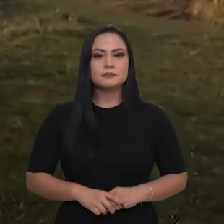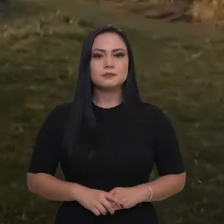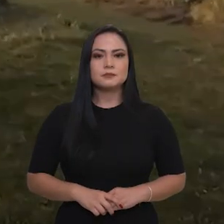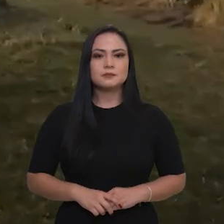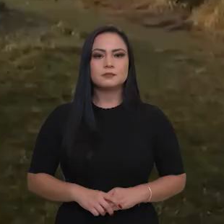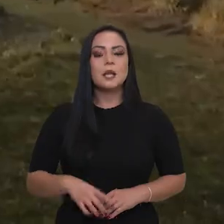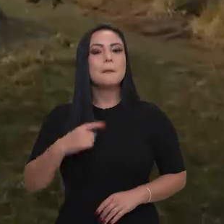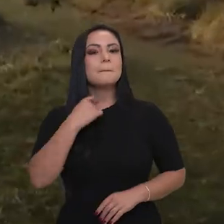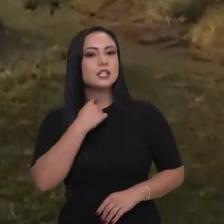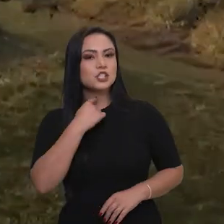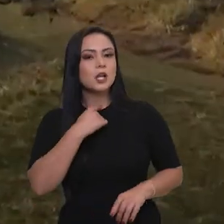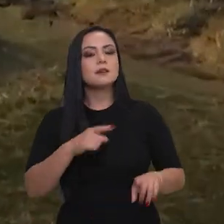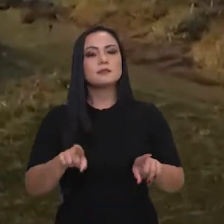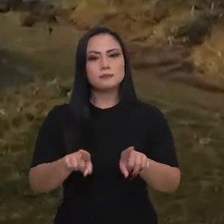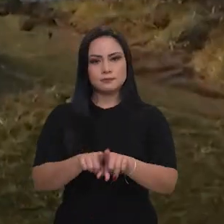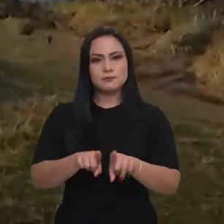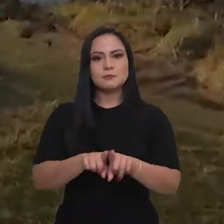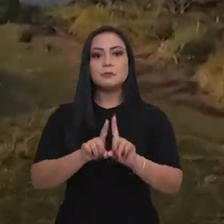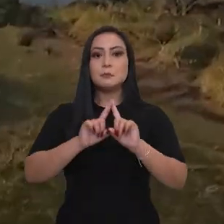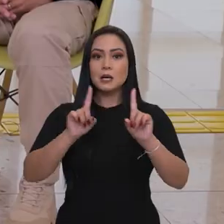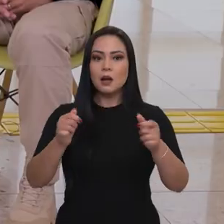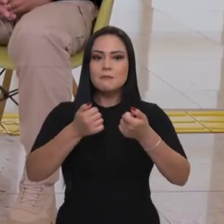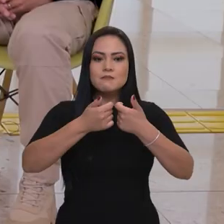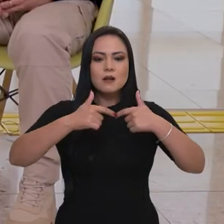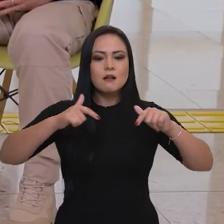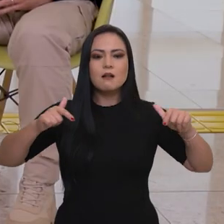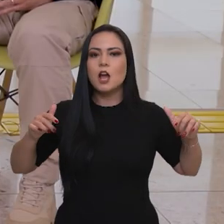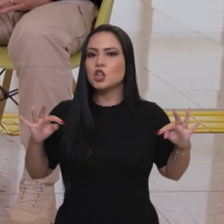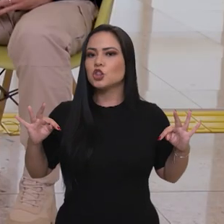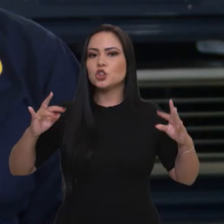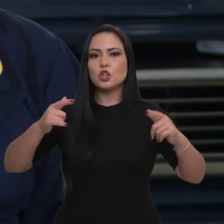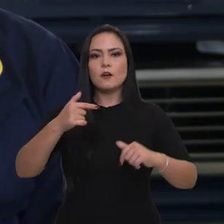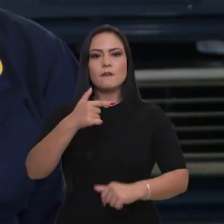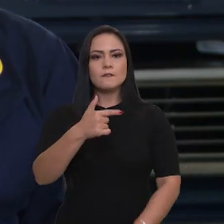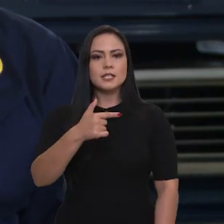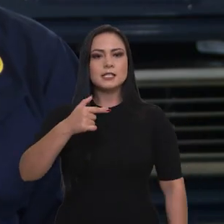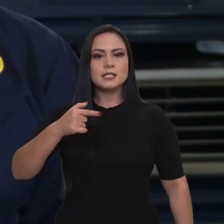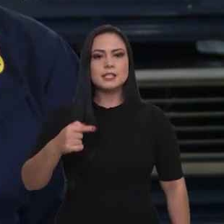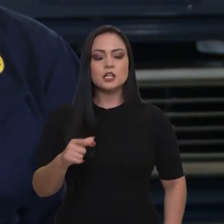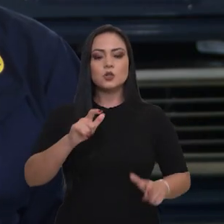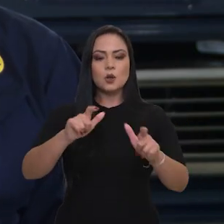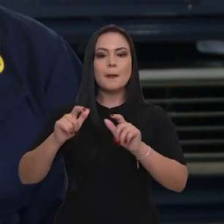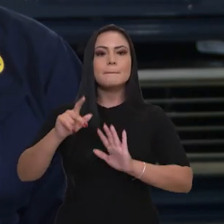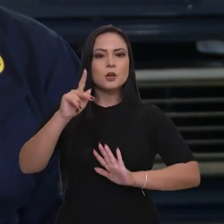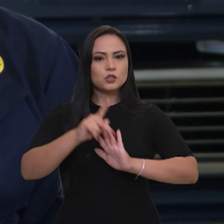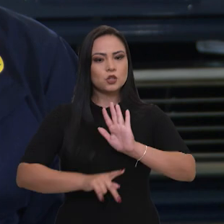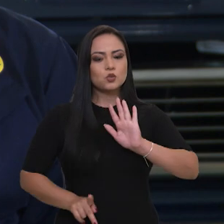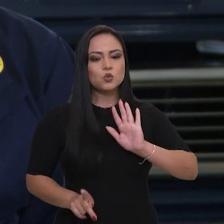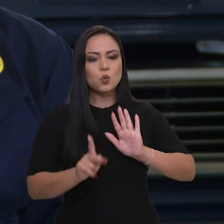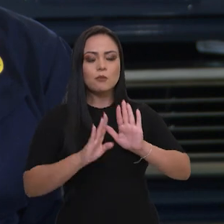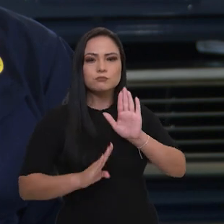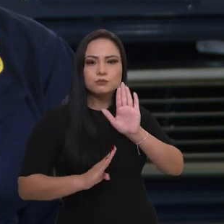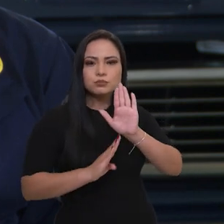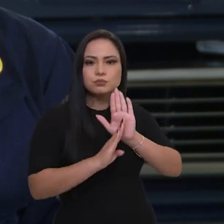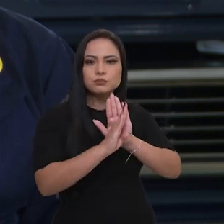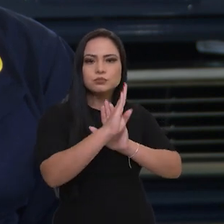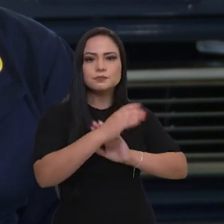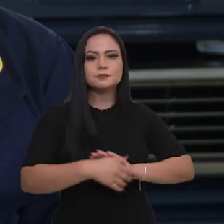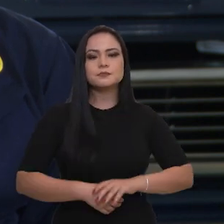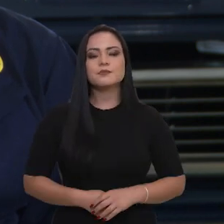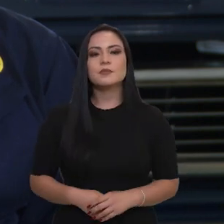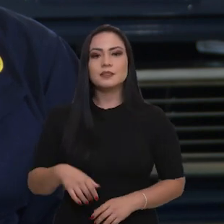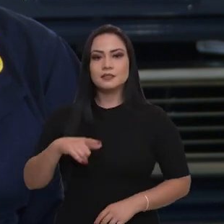Mas vamos ampliar para todas as 27 unidades, o projeto vai continuar crescendo. Temos salvamentos importantes,